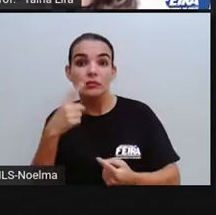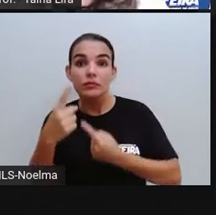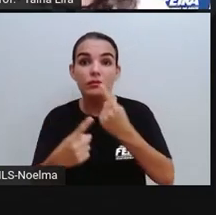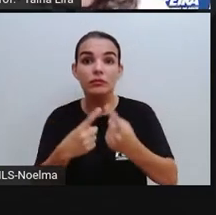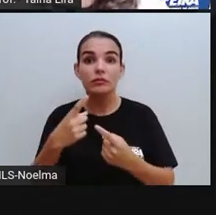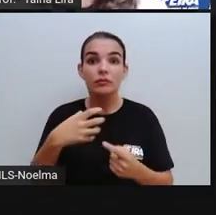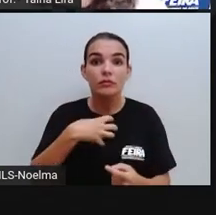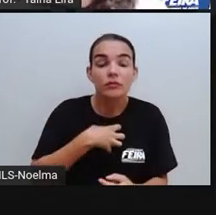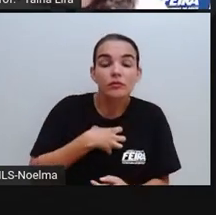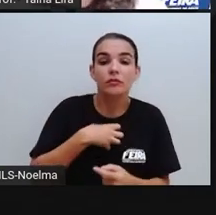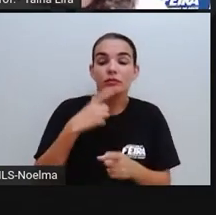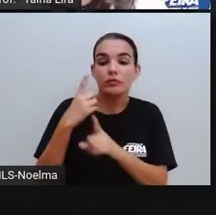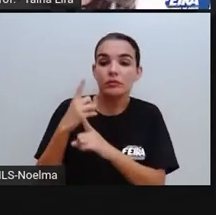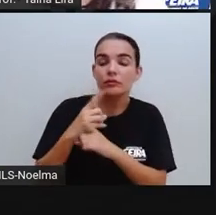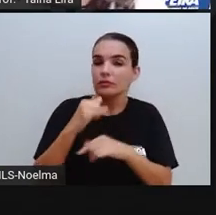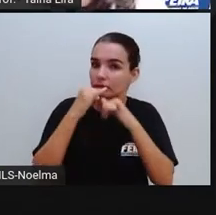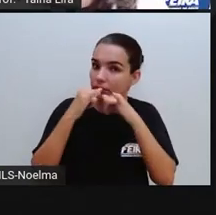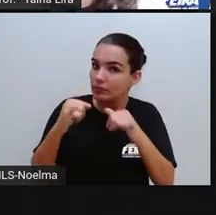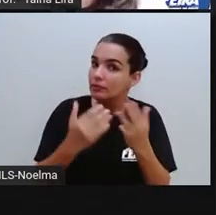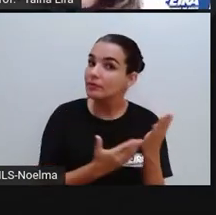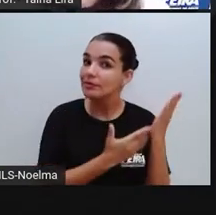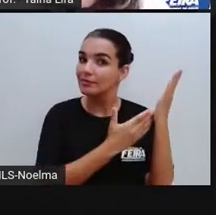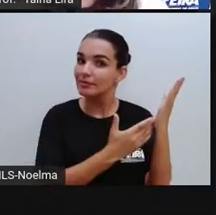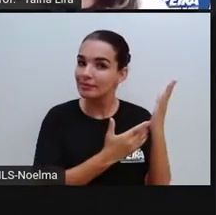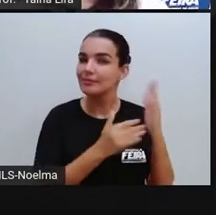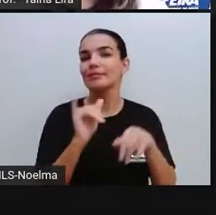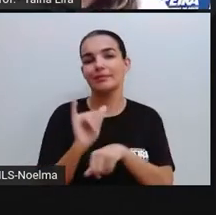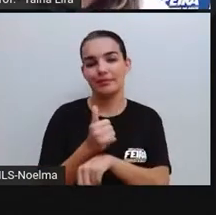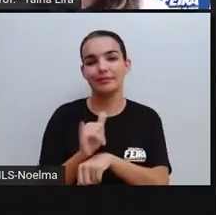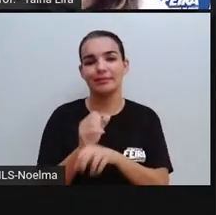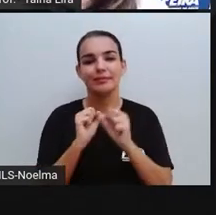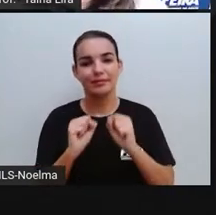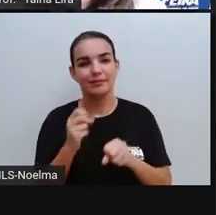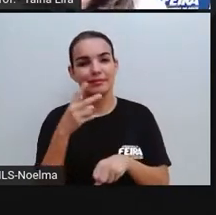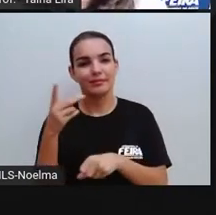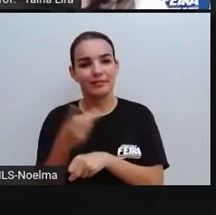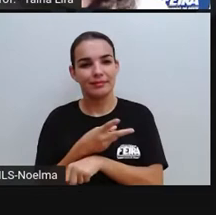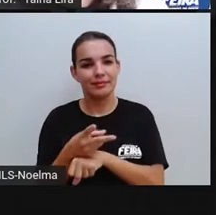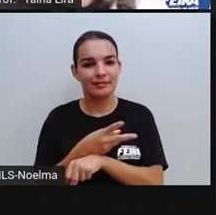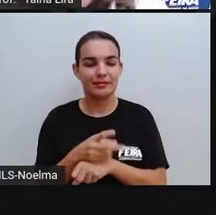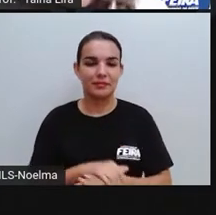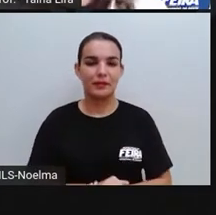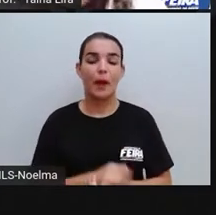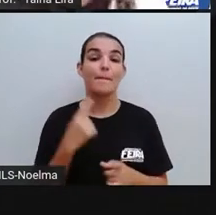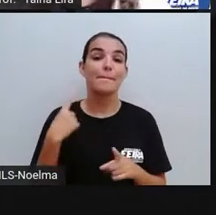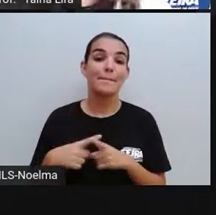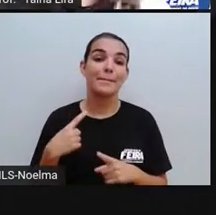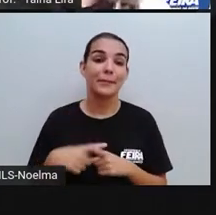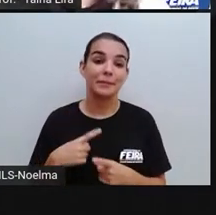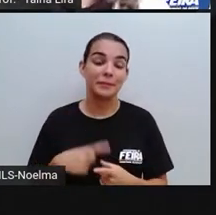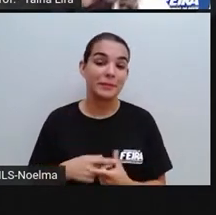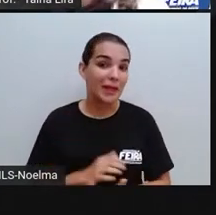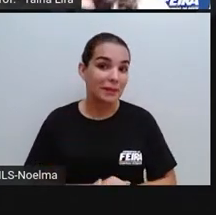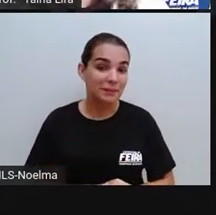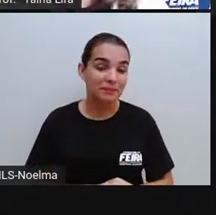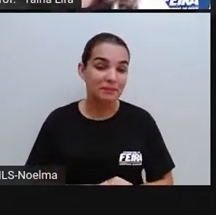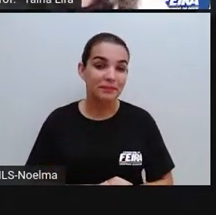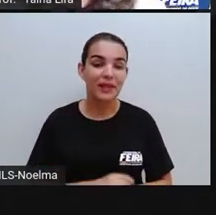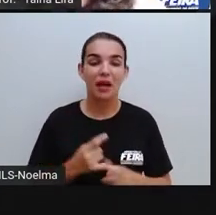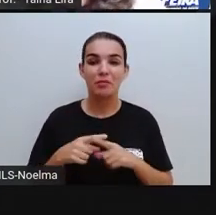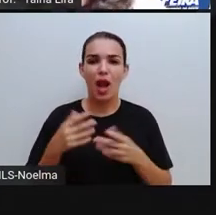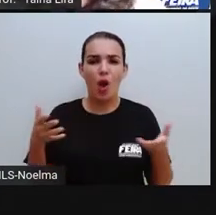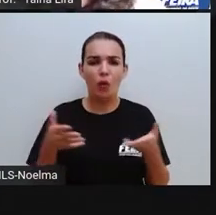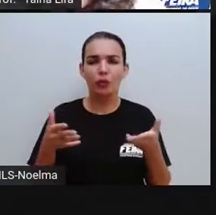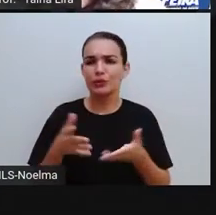gente encontrar as notícias aí na internet é no próprio YouTube, certo? Por quê, Pró? Porque, hoje em